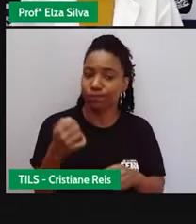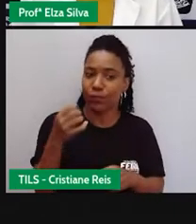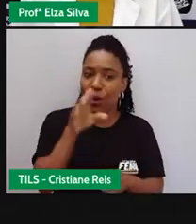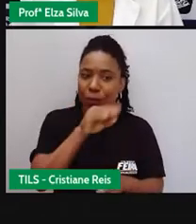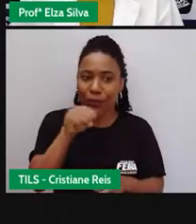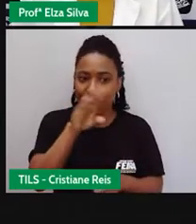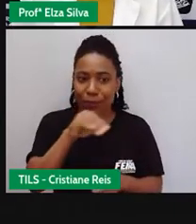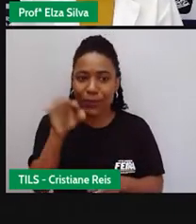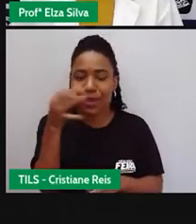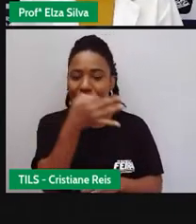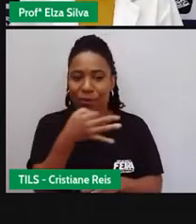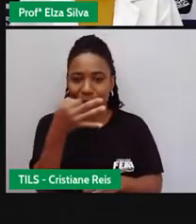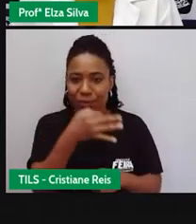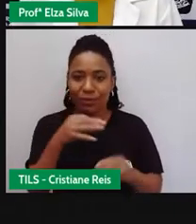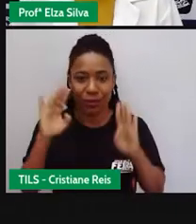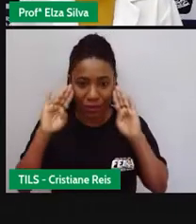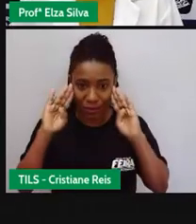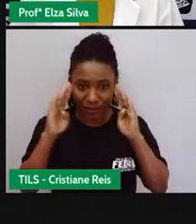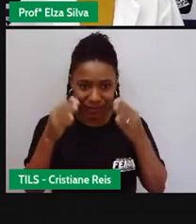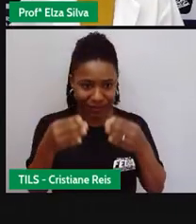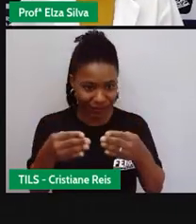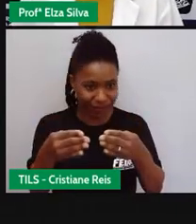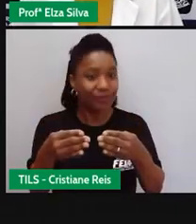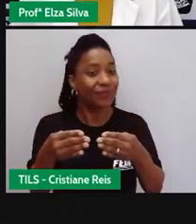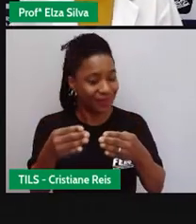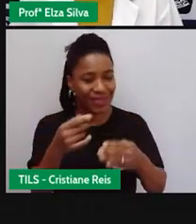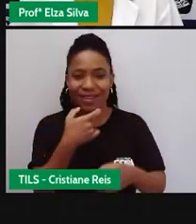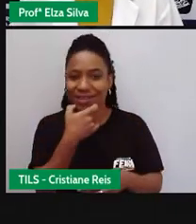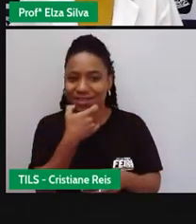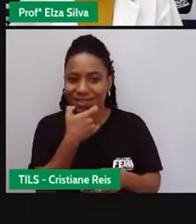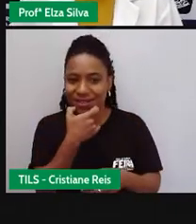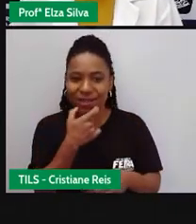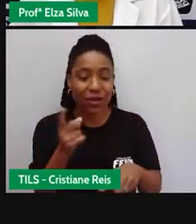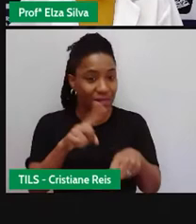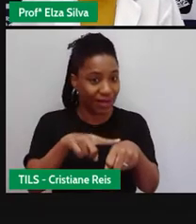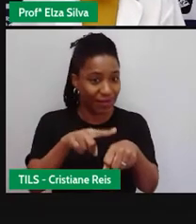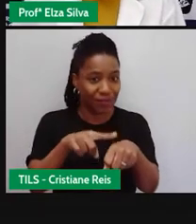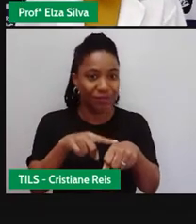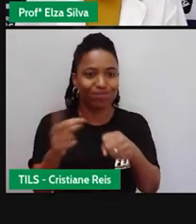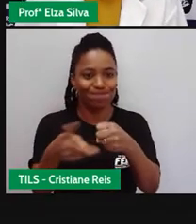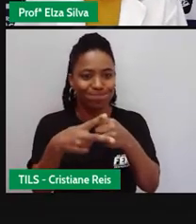língua inglesa, simple, present, tense, o tempo presente simples.